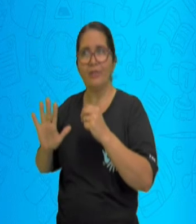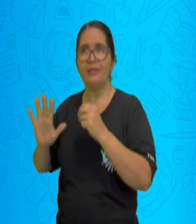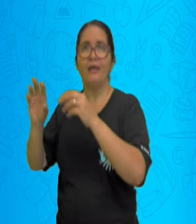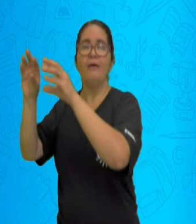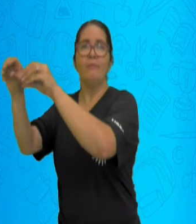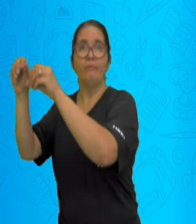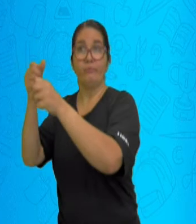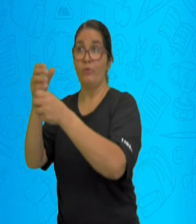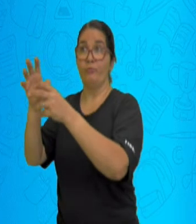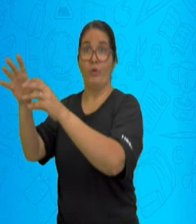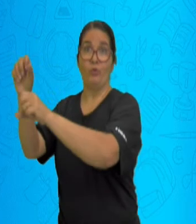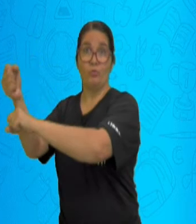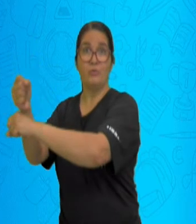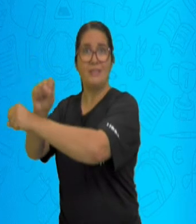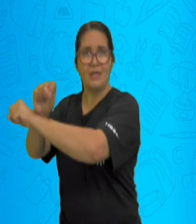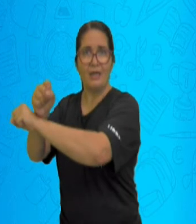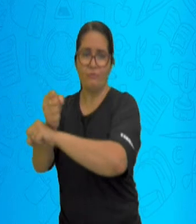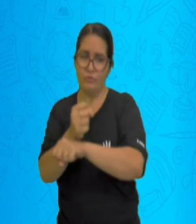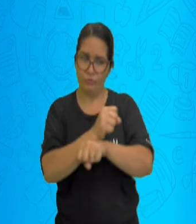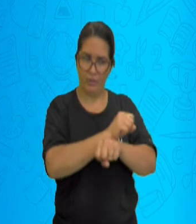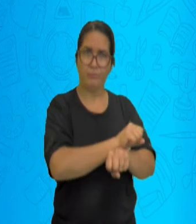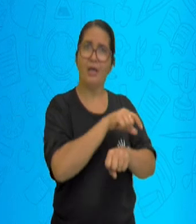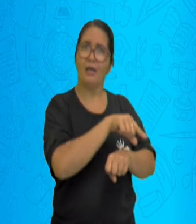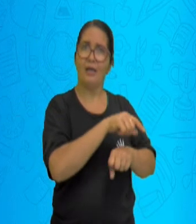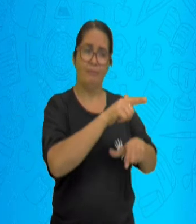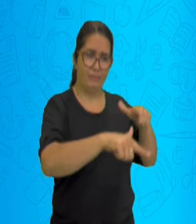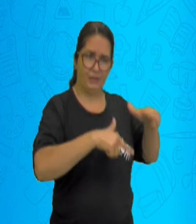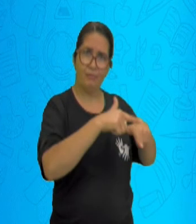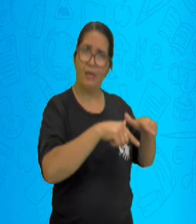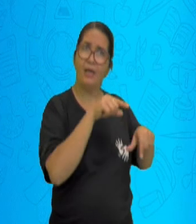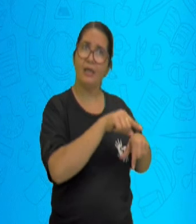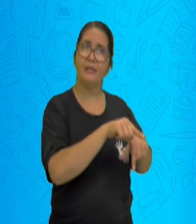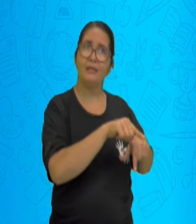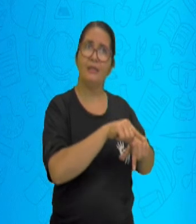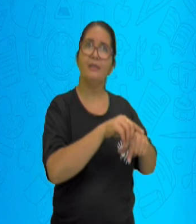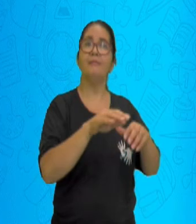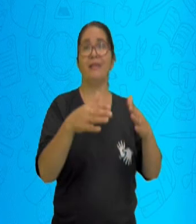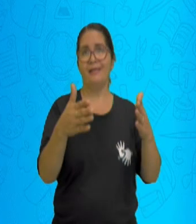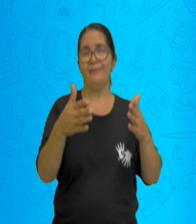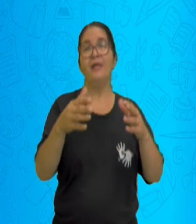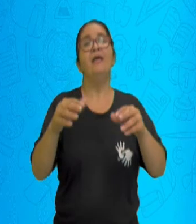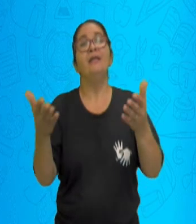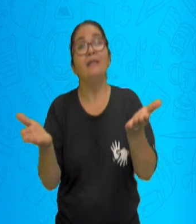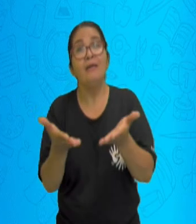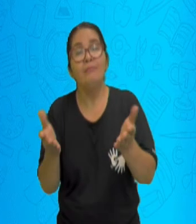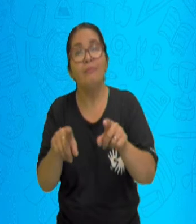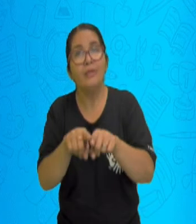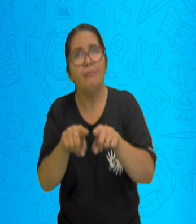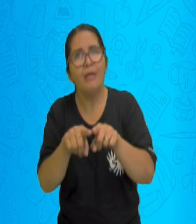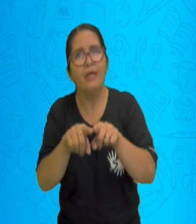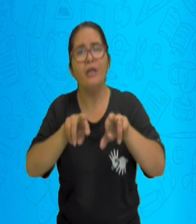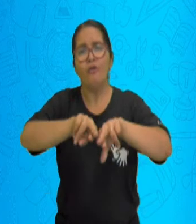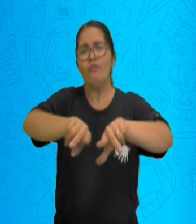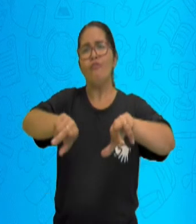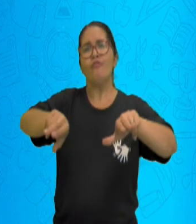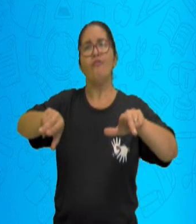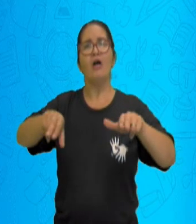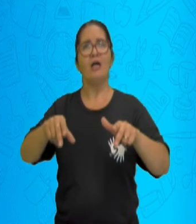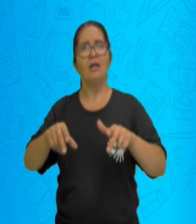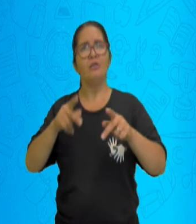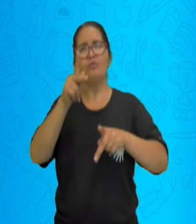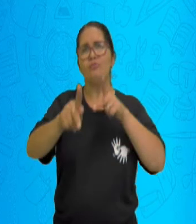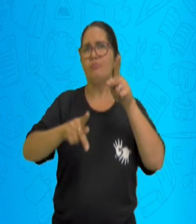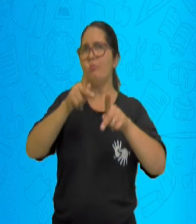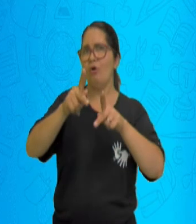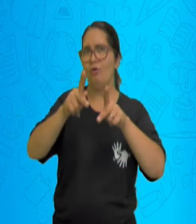parreiras. Também trouxeram aqui a questão da sua cultura, danças, tudo que é cultural. Por isso, dizemos que o nosso país